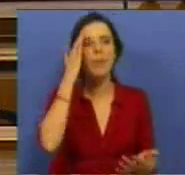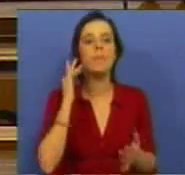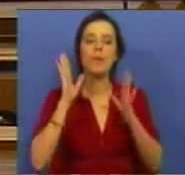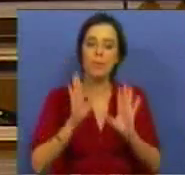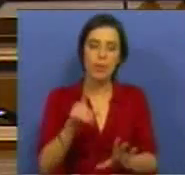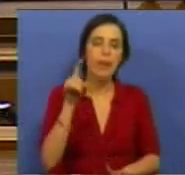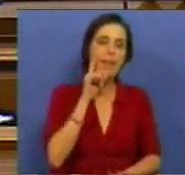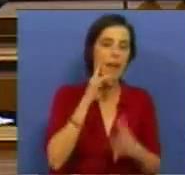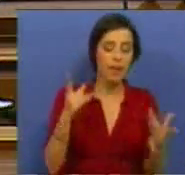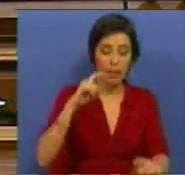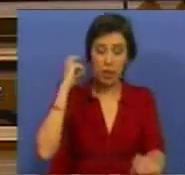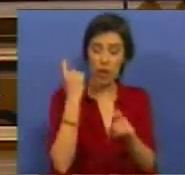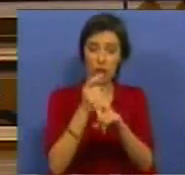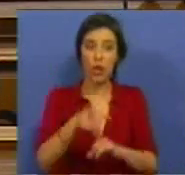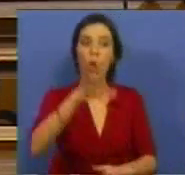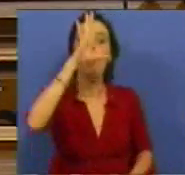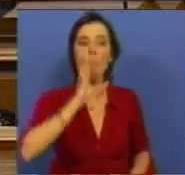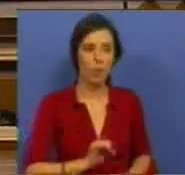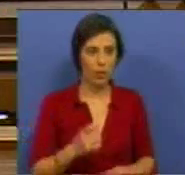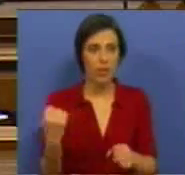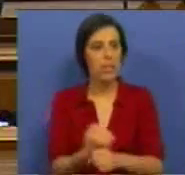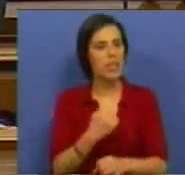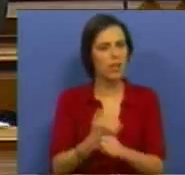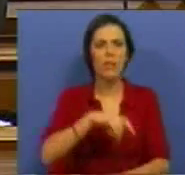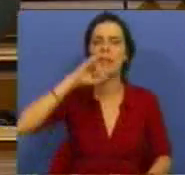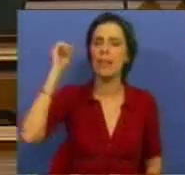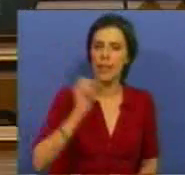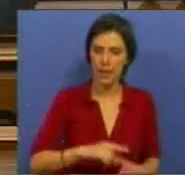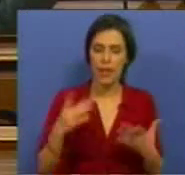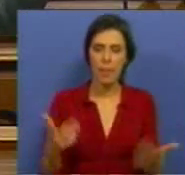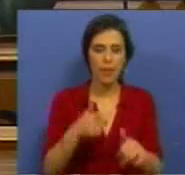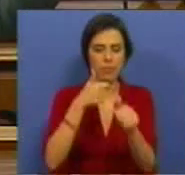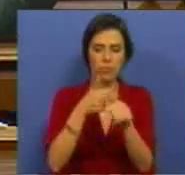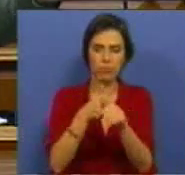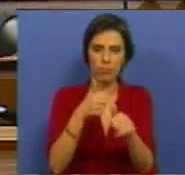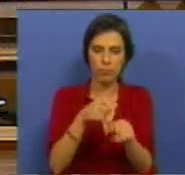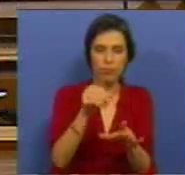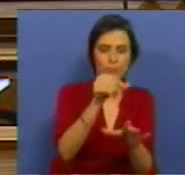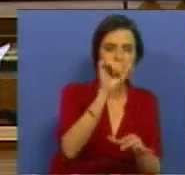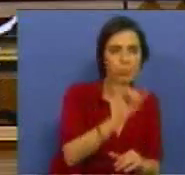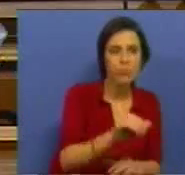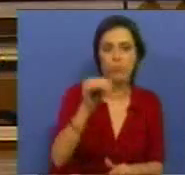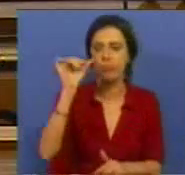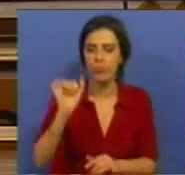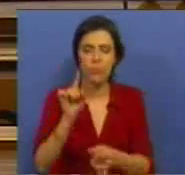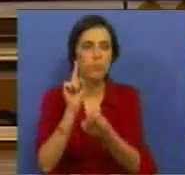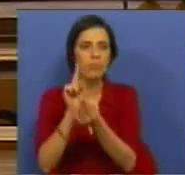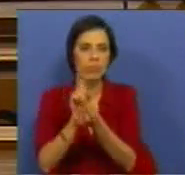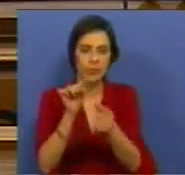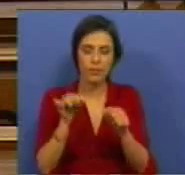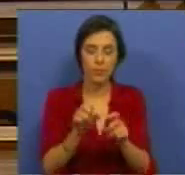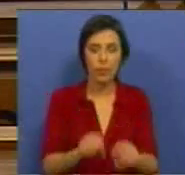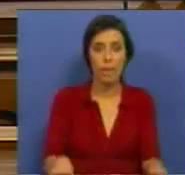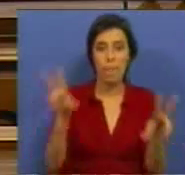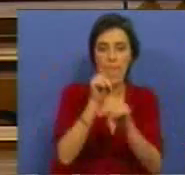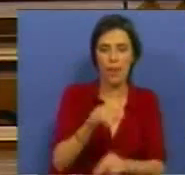garantir e exigir do Governo serviços capazes de acompanhar nos locais e de atender a estas